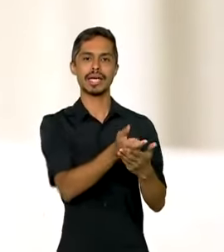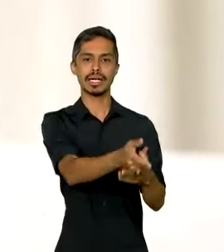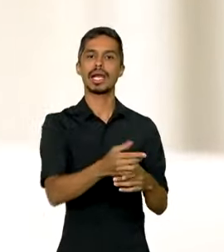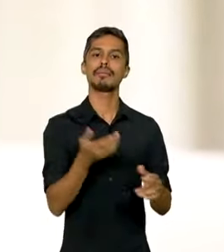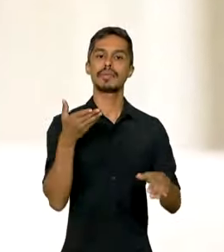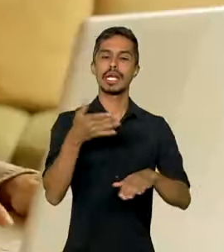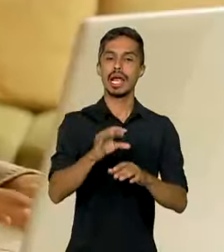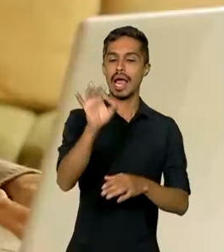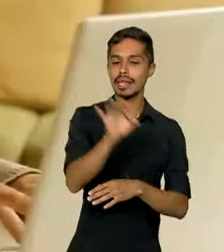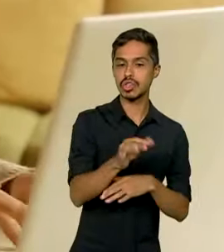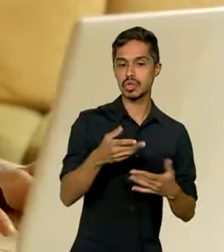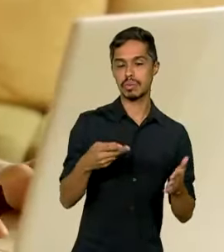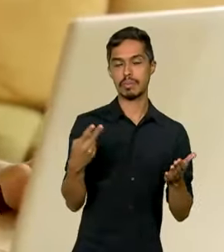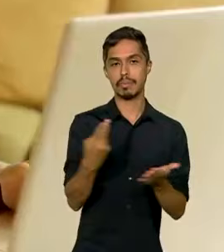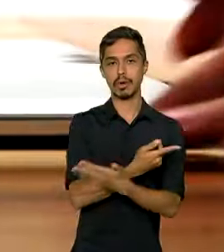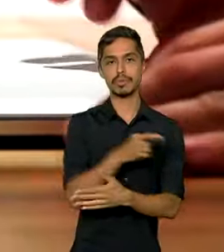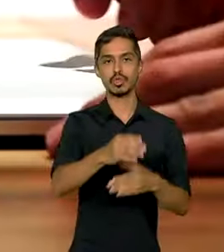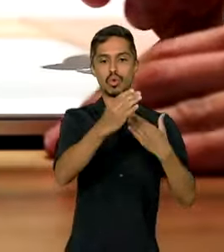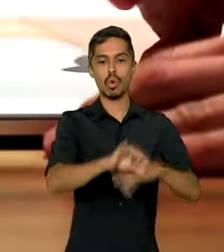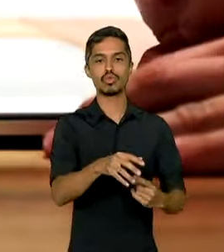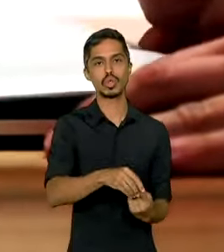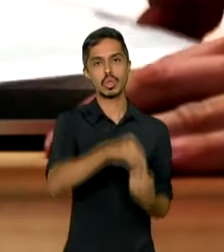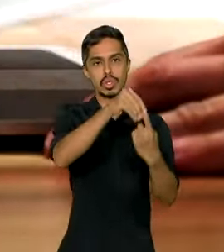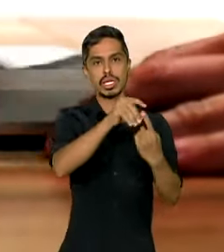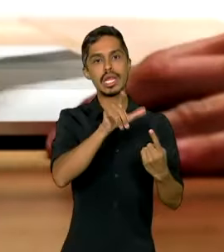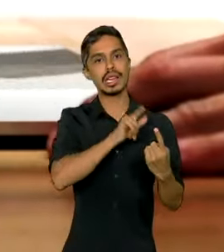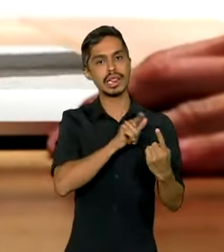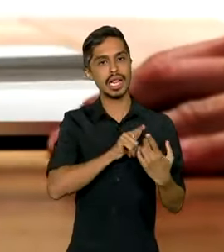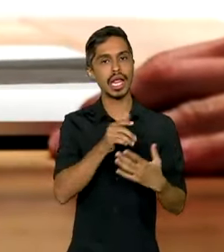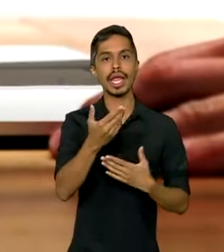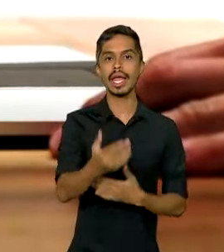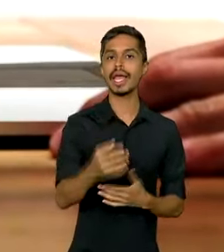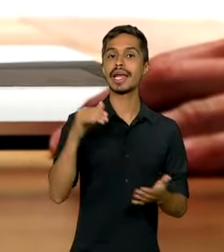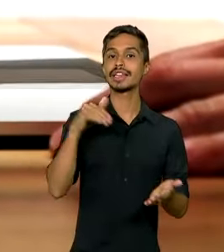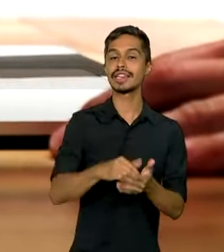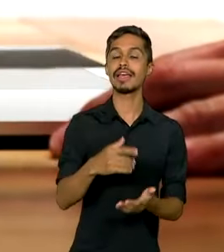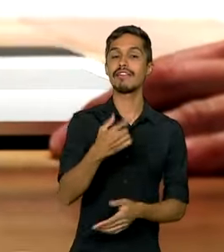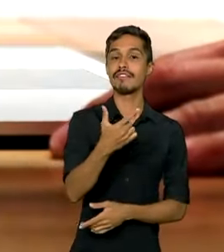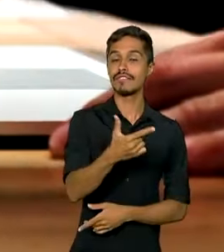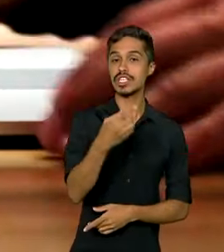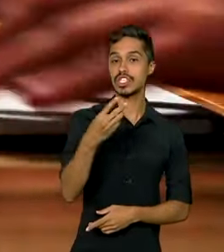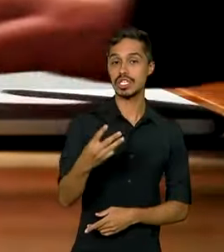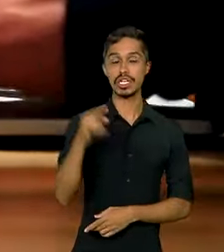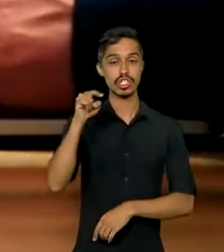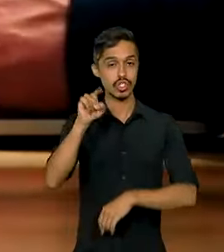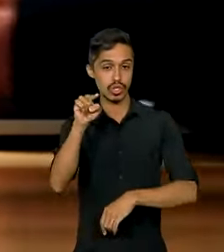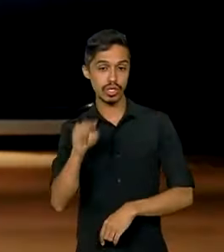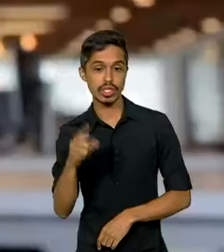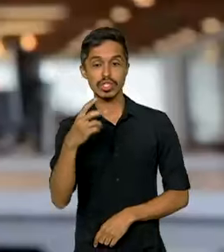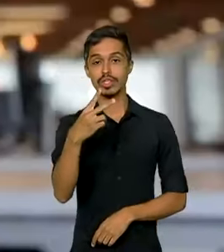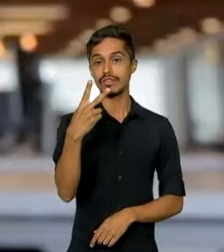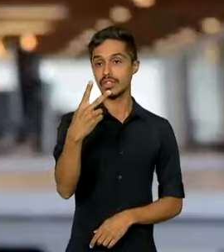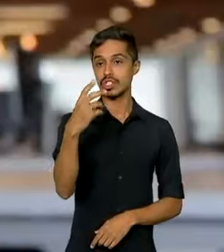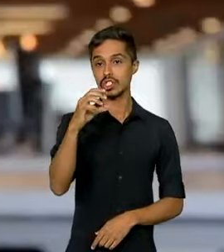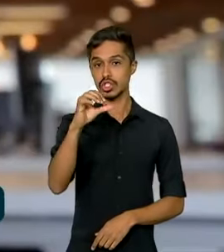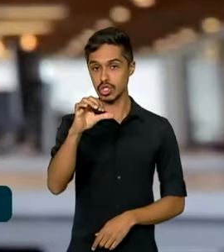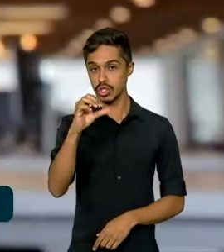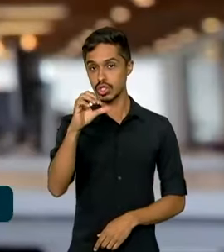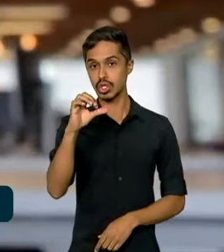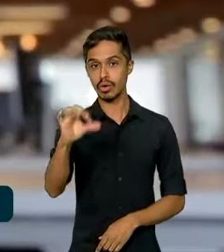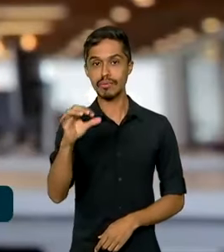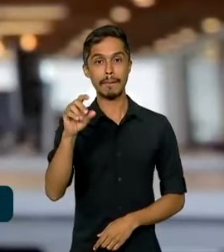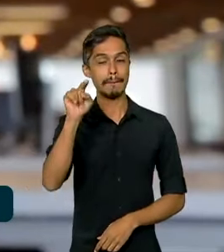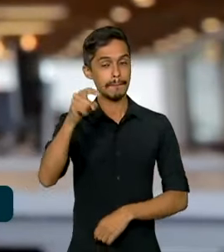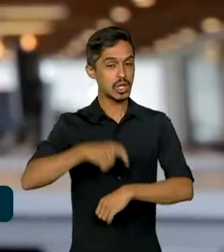concurso público nacional unificado tem só até as 23 horas e 59 minutos de hoje para fazer a